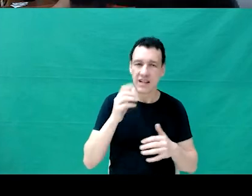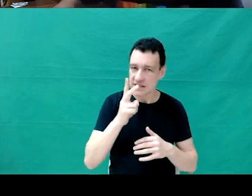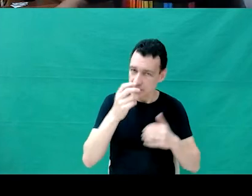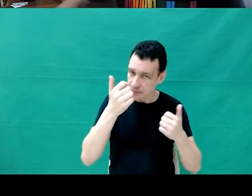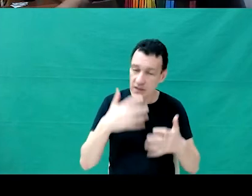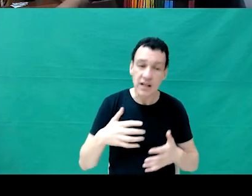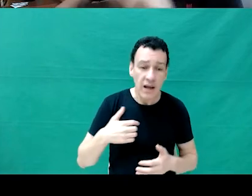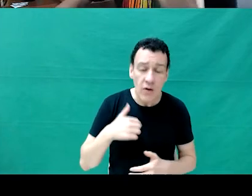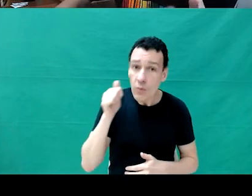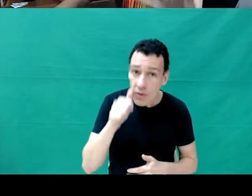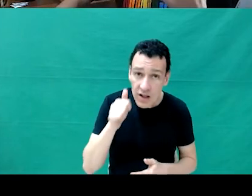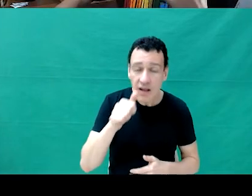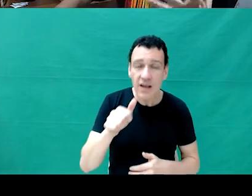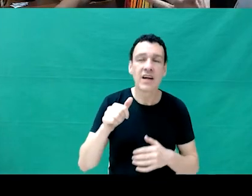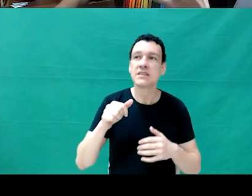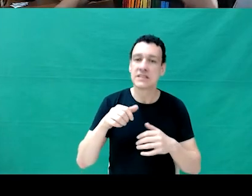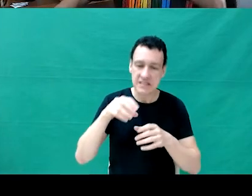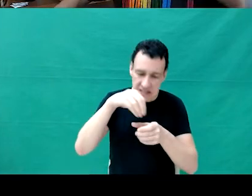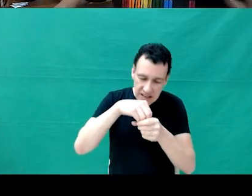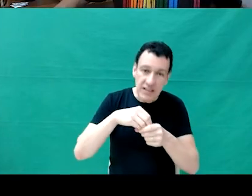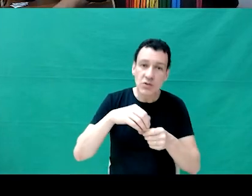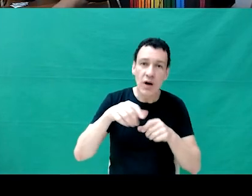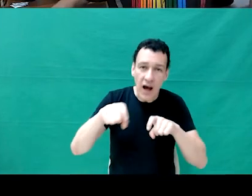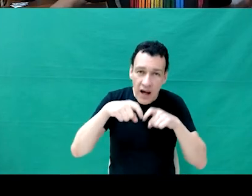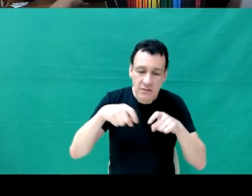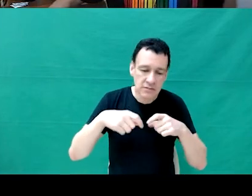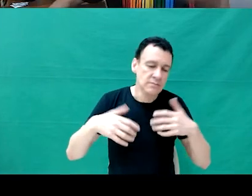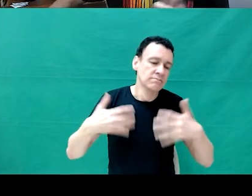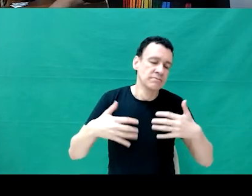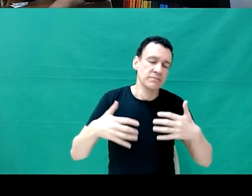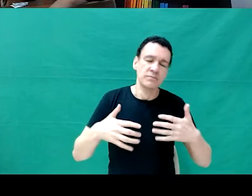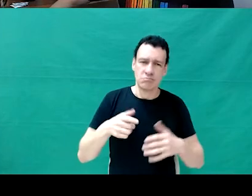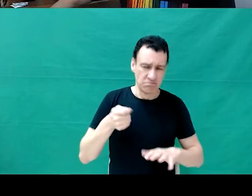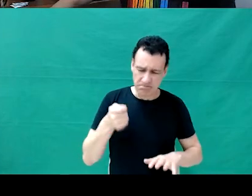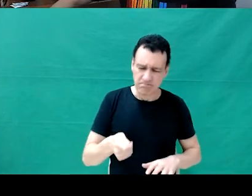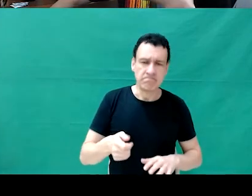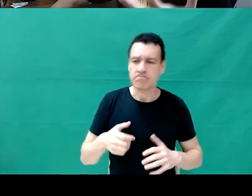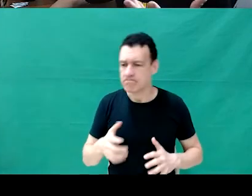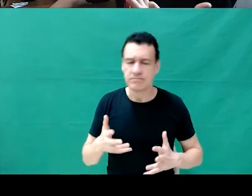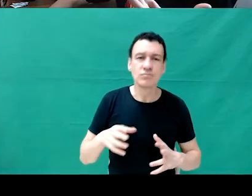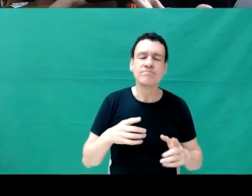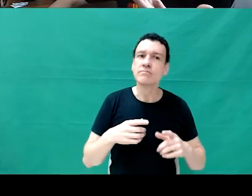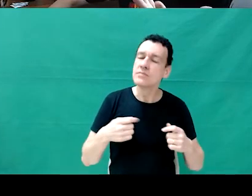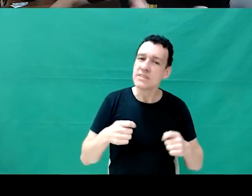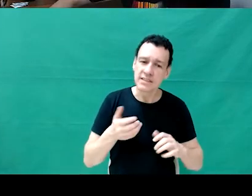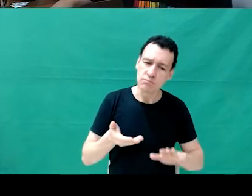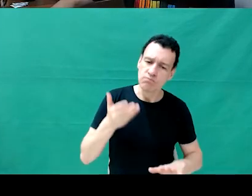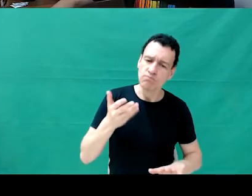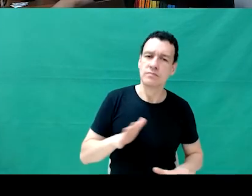fala como ela precisa sempre se impor um pouco mais para ser ouvida. Ela sempre fala um pouco dessas